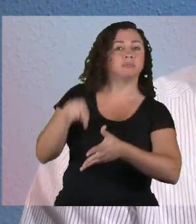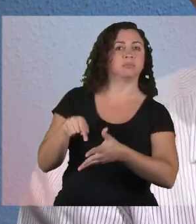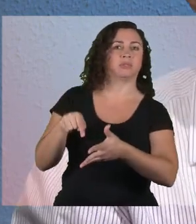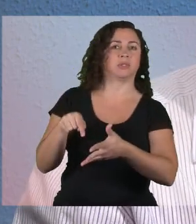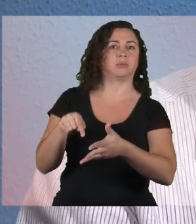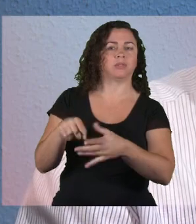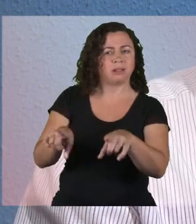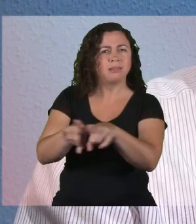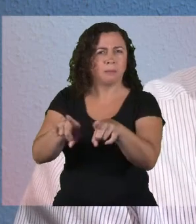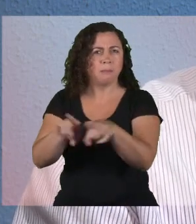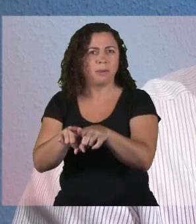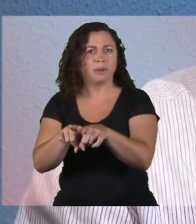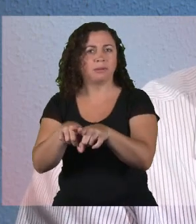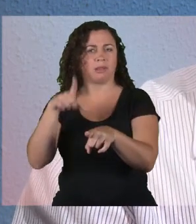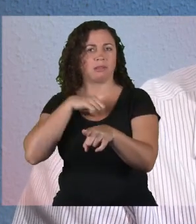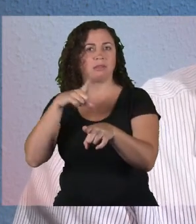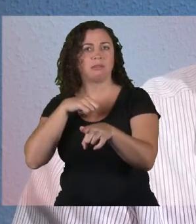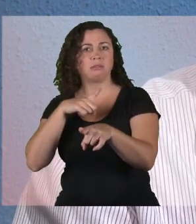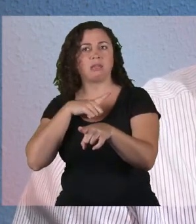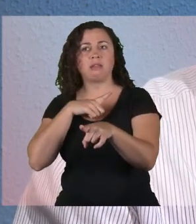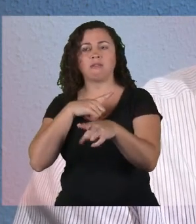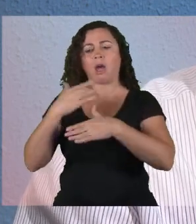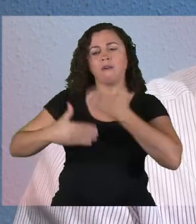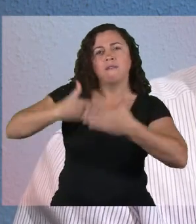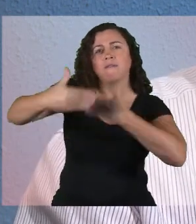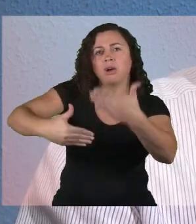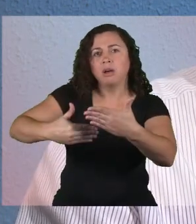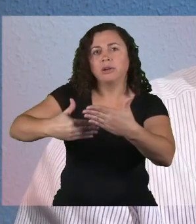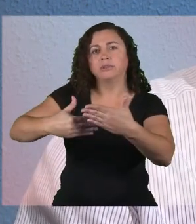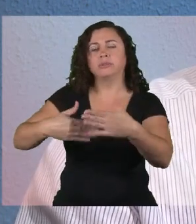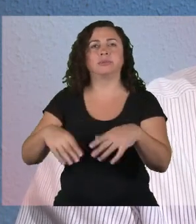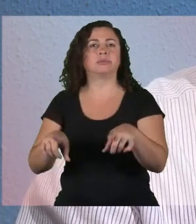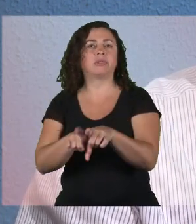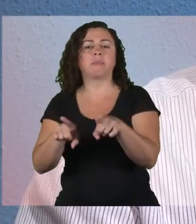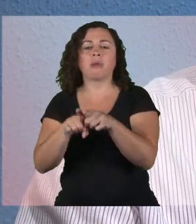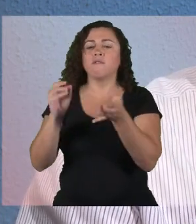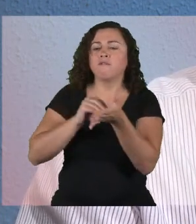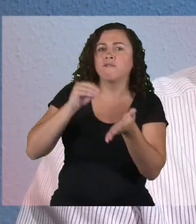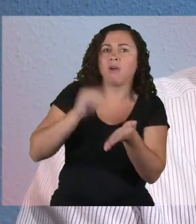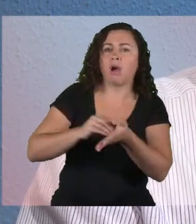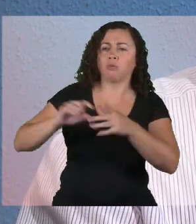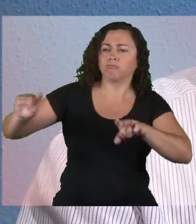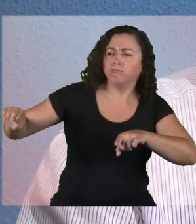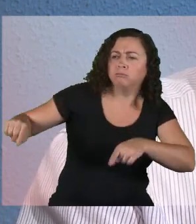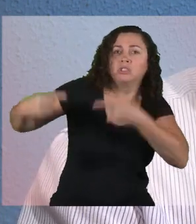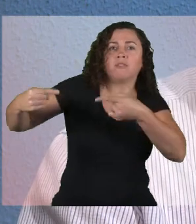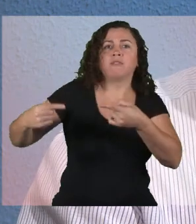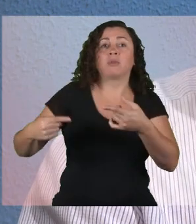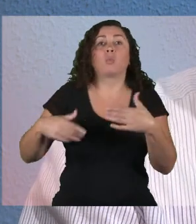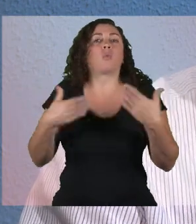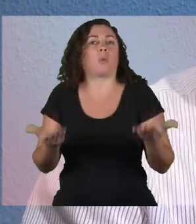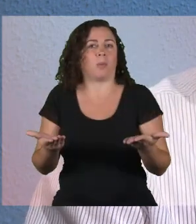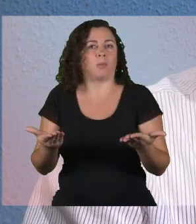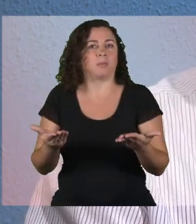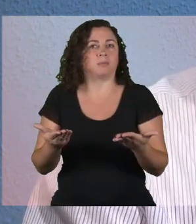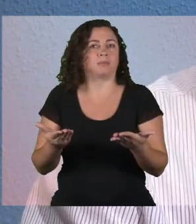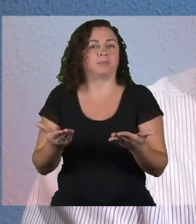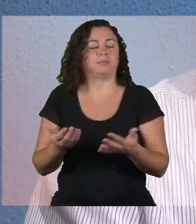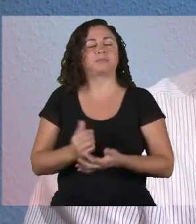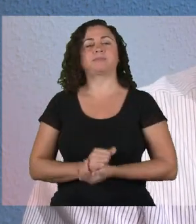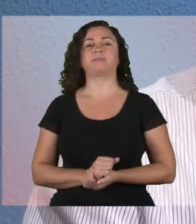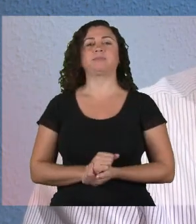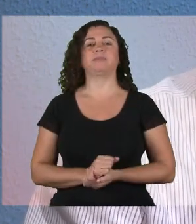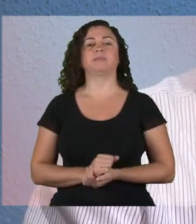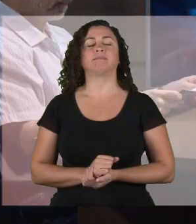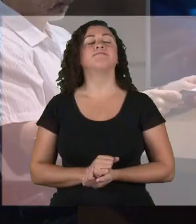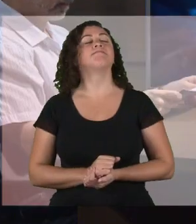como isto atingiu, o quanto avançamos e quais os desafios que ainda temos